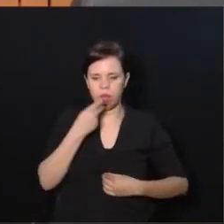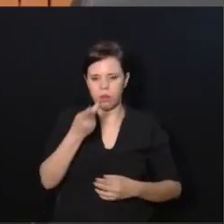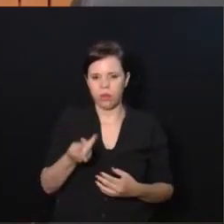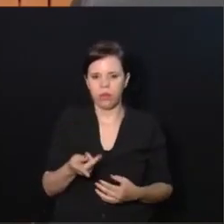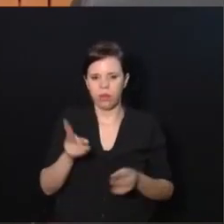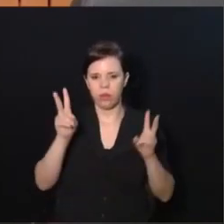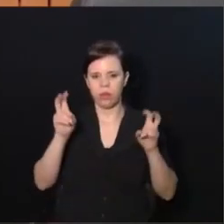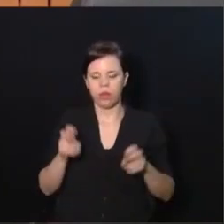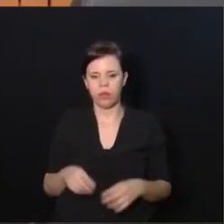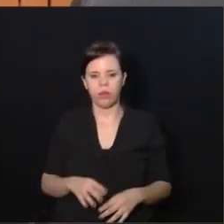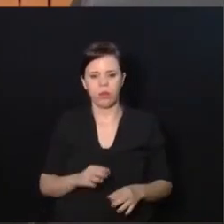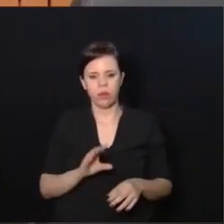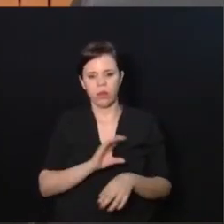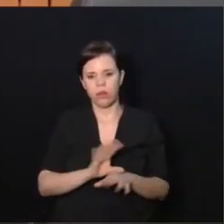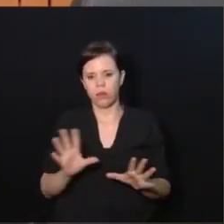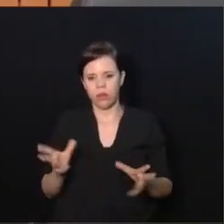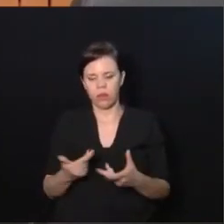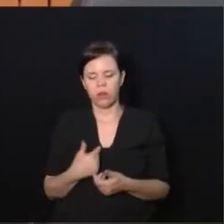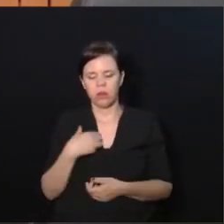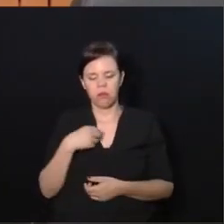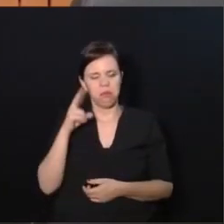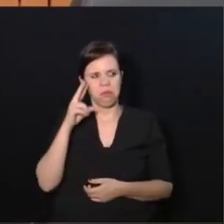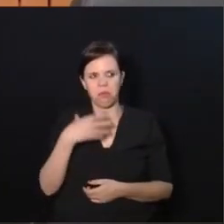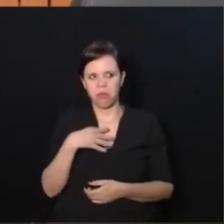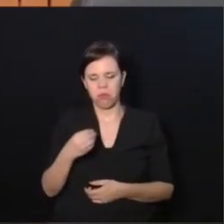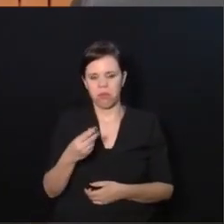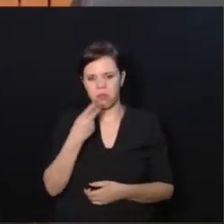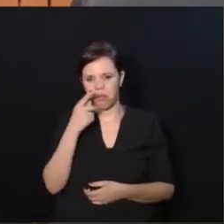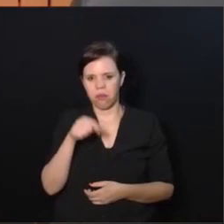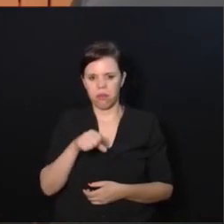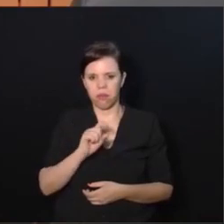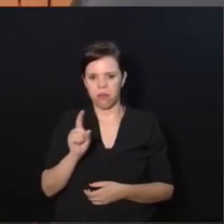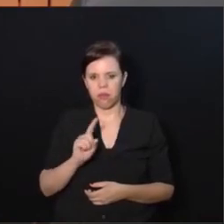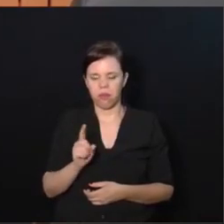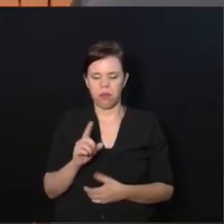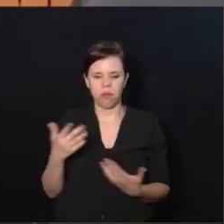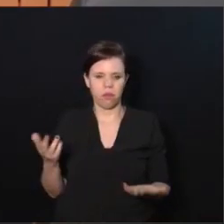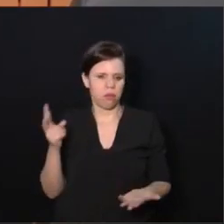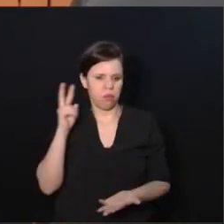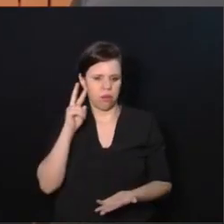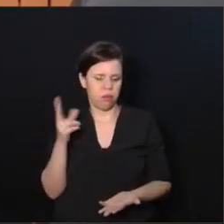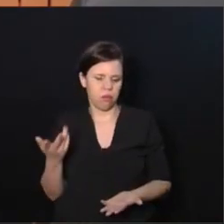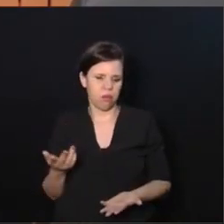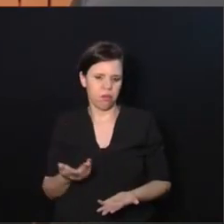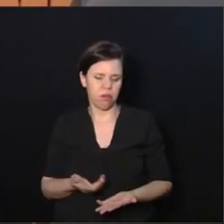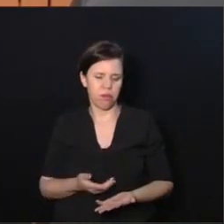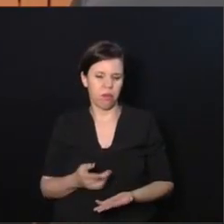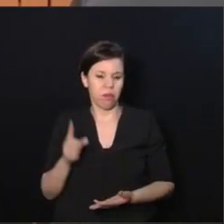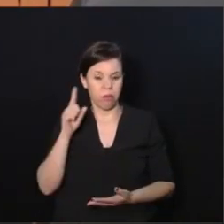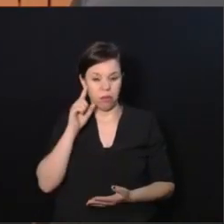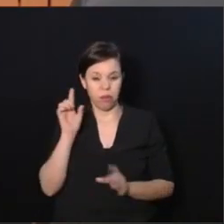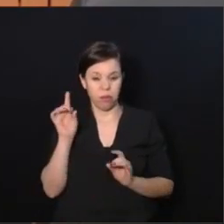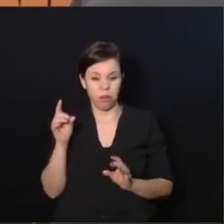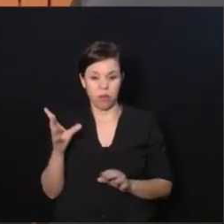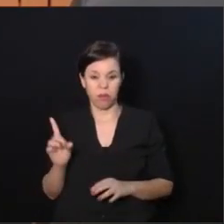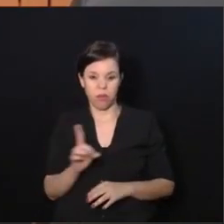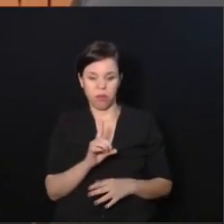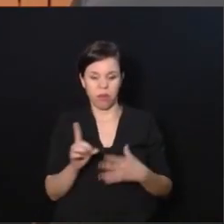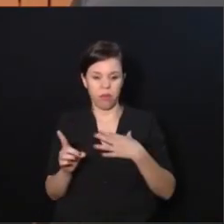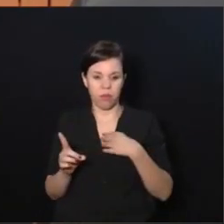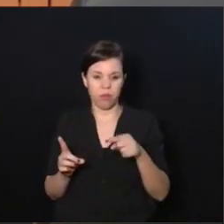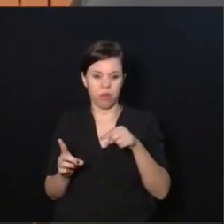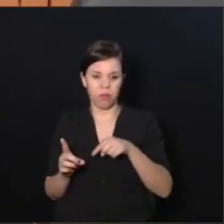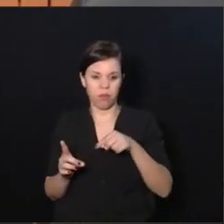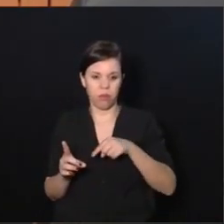inteiro, só que eu não lembro se eu falei da minha filha, se eu não falei, assim, para mim não fazia diferença, só que nesse dia, a minha filha estava, acho que,